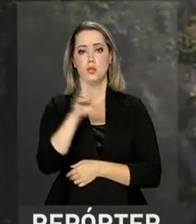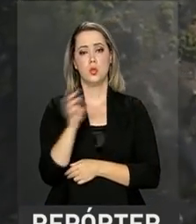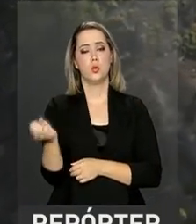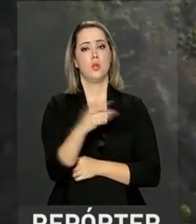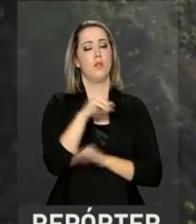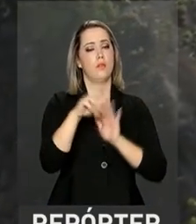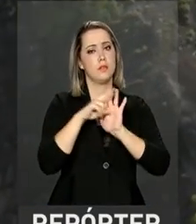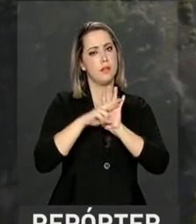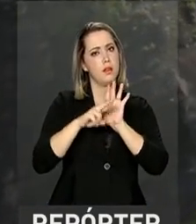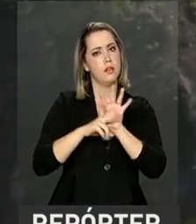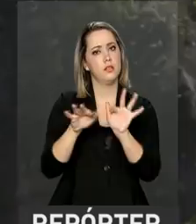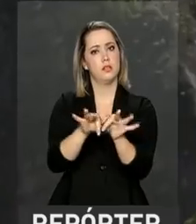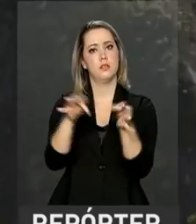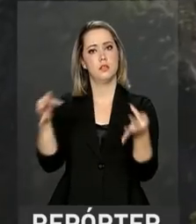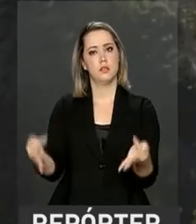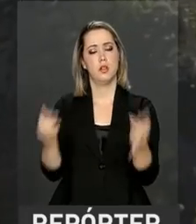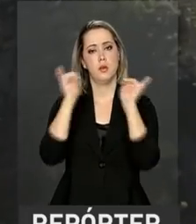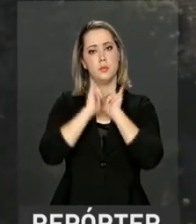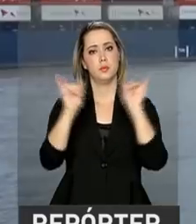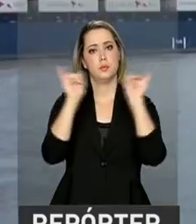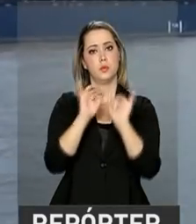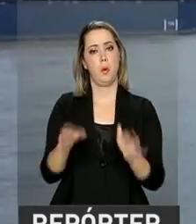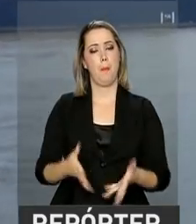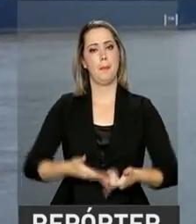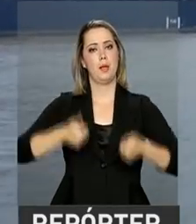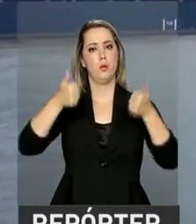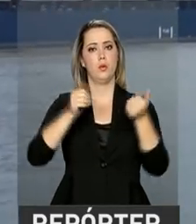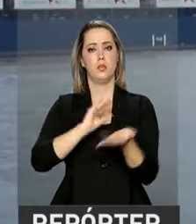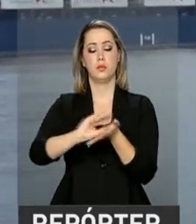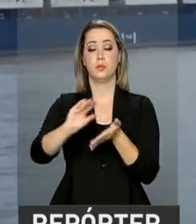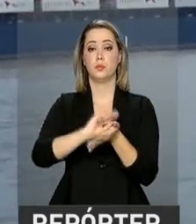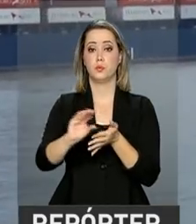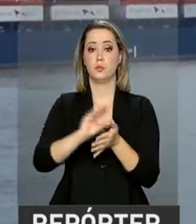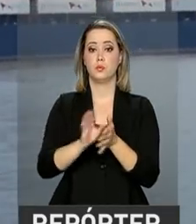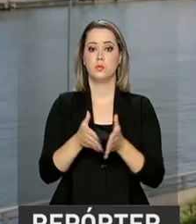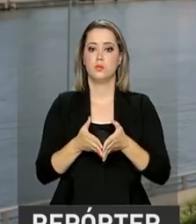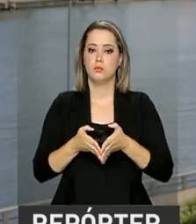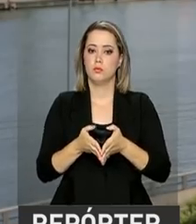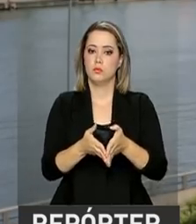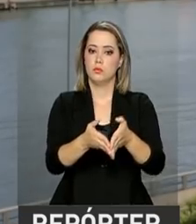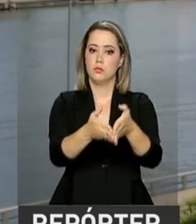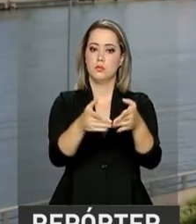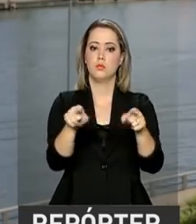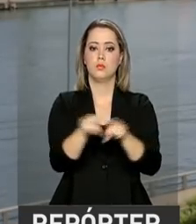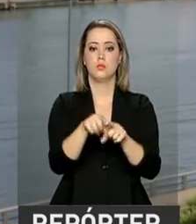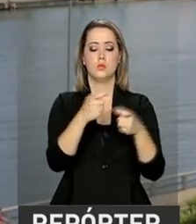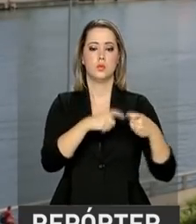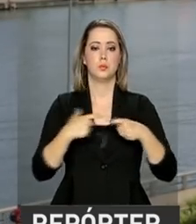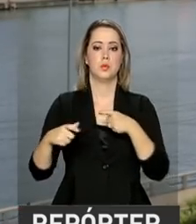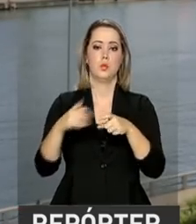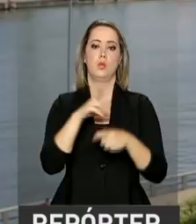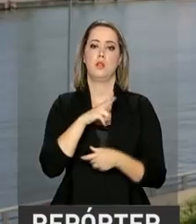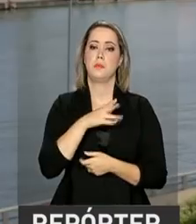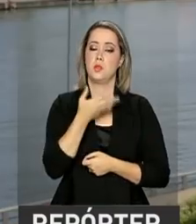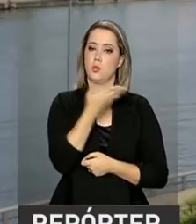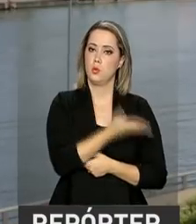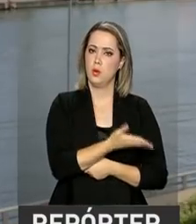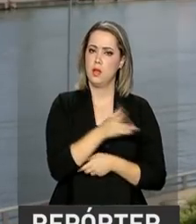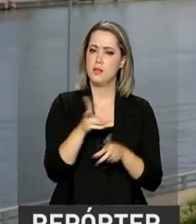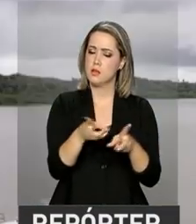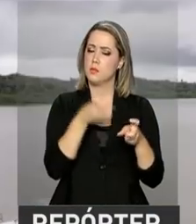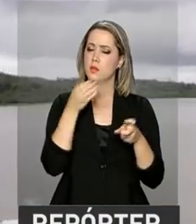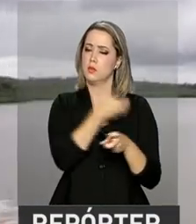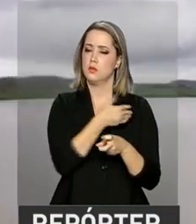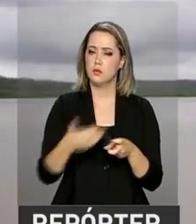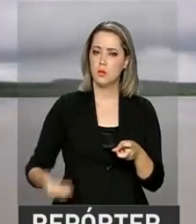simplificadas foram lançadas para aumentar investimentos e operações nos portos públicos e terminais de uso privado. A expectativa do